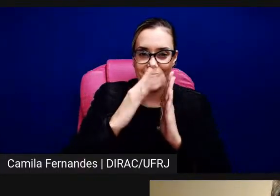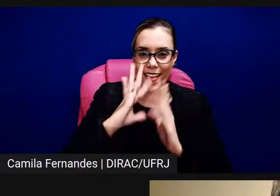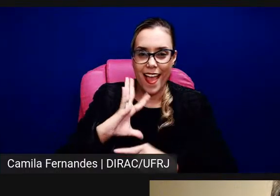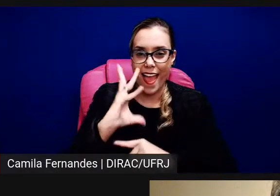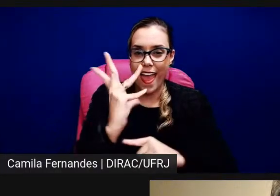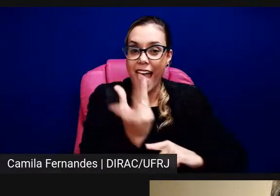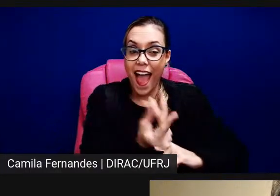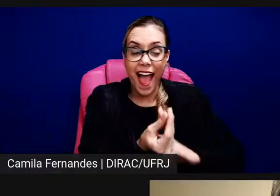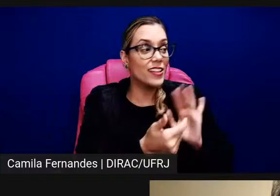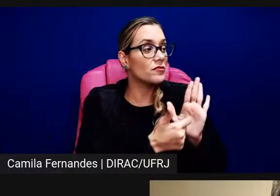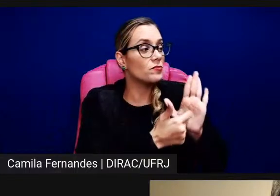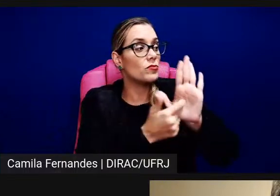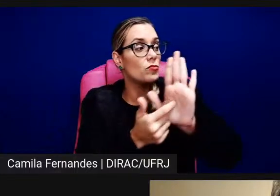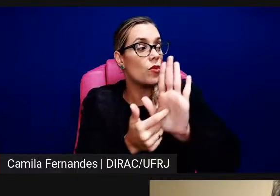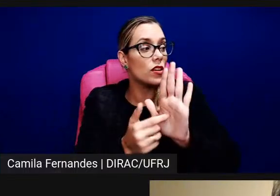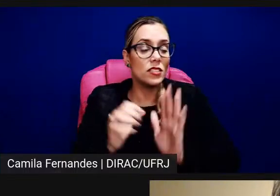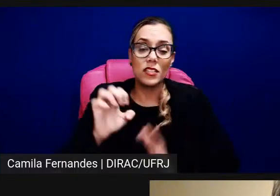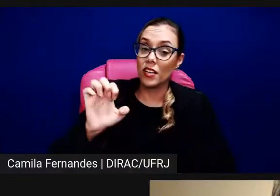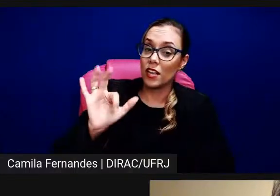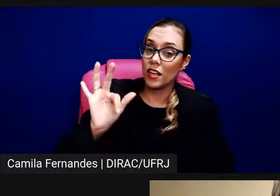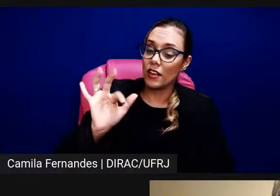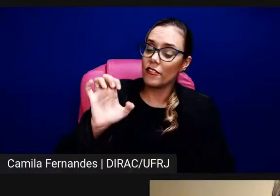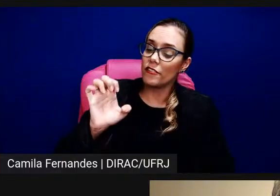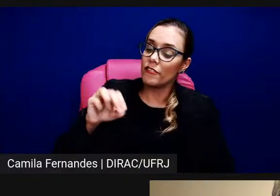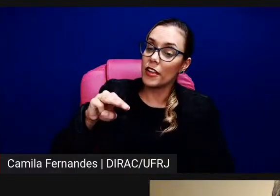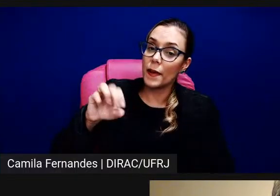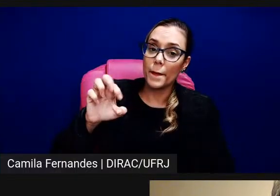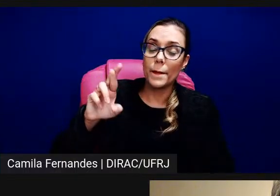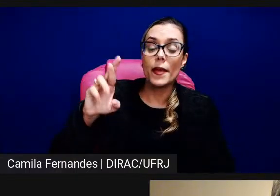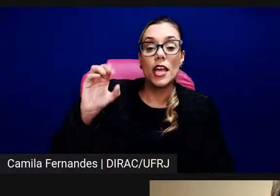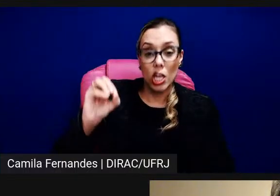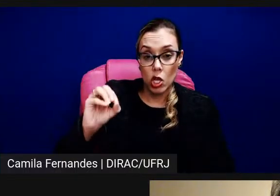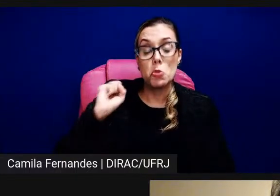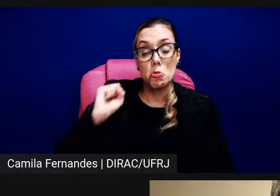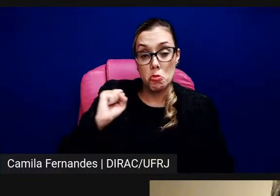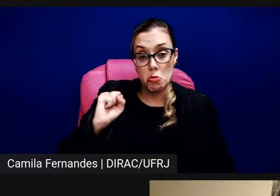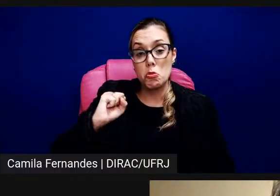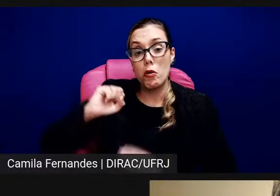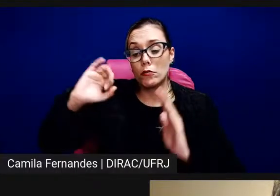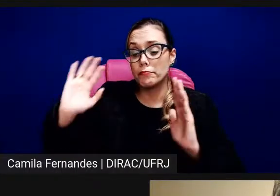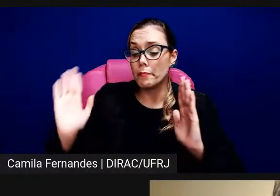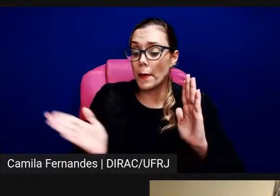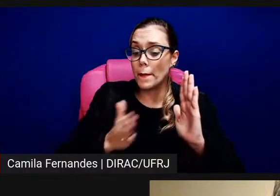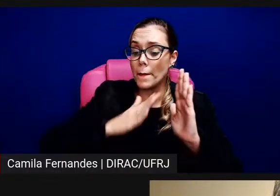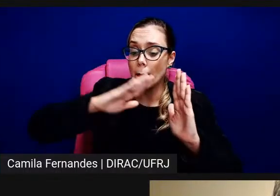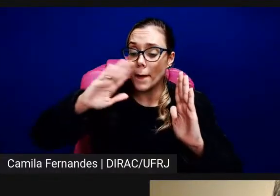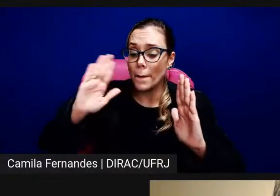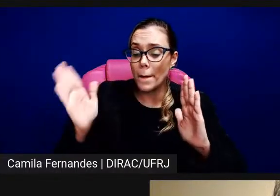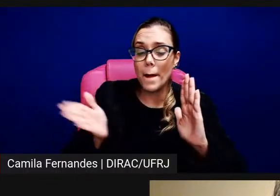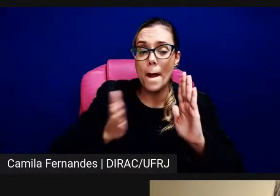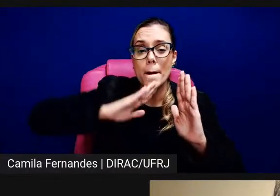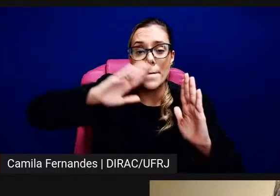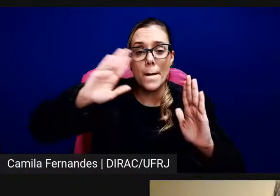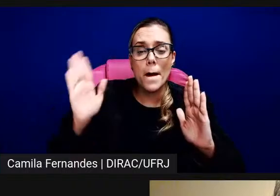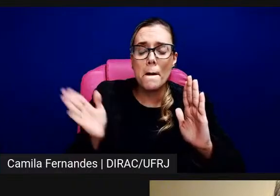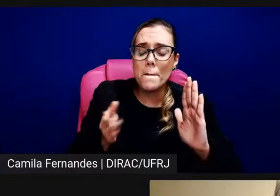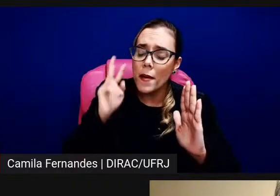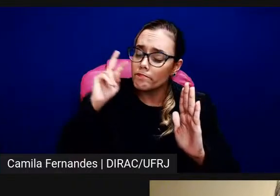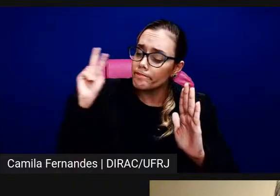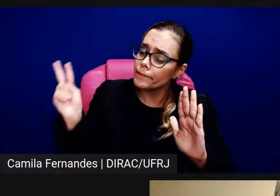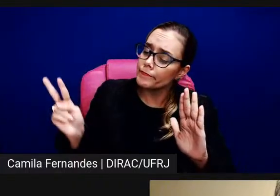ao tempo, elas são o tempo, né, se a gente pudesse, poderia dizer isso, né, e todas as questões do seu trabalho,